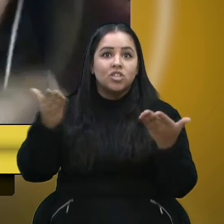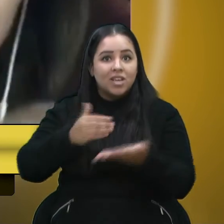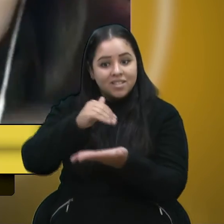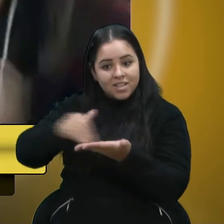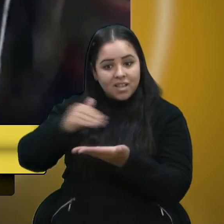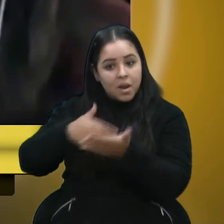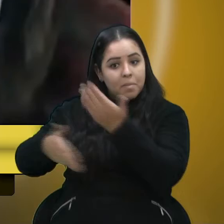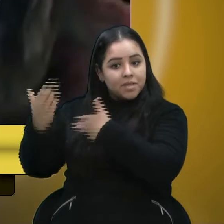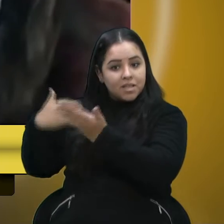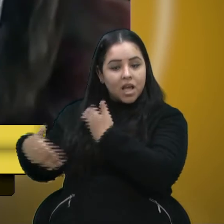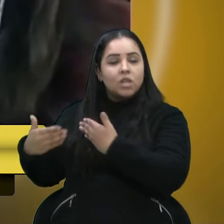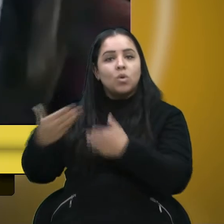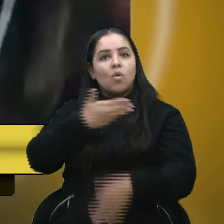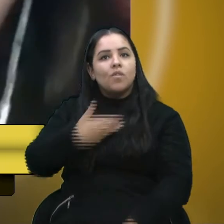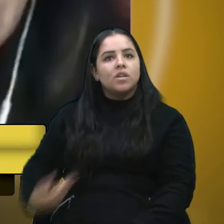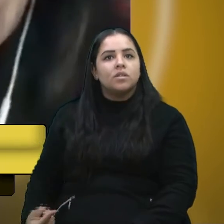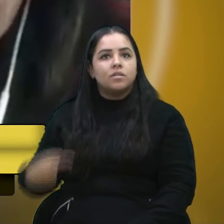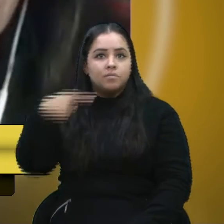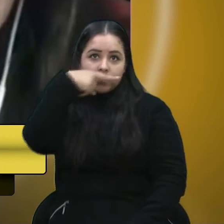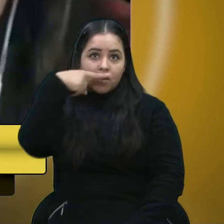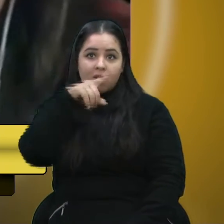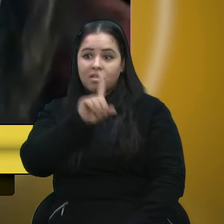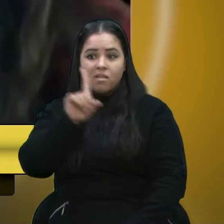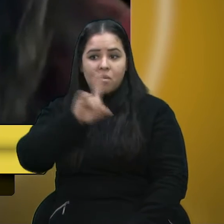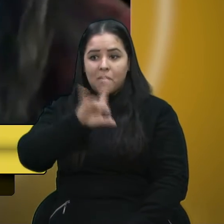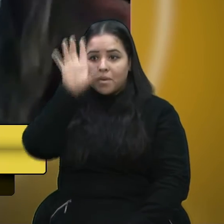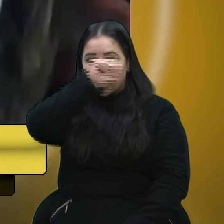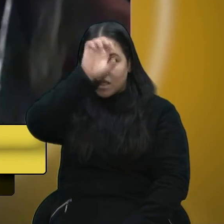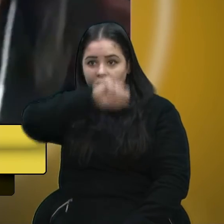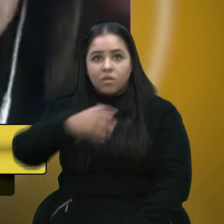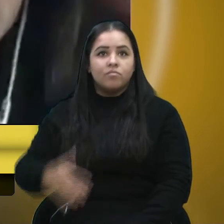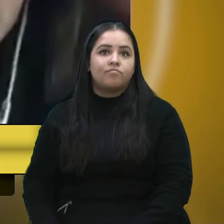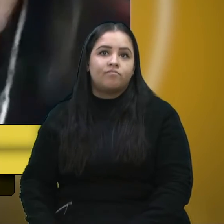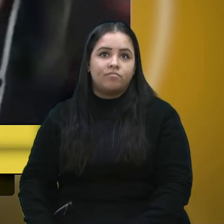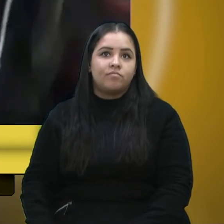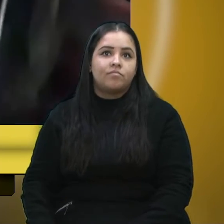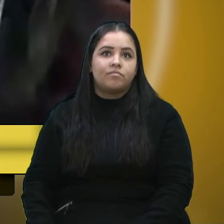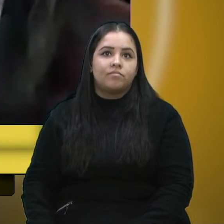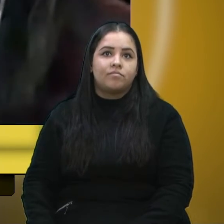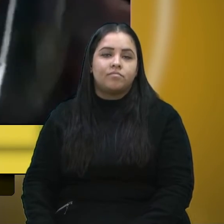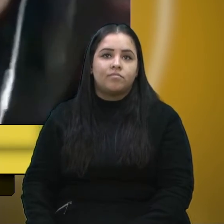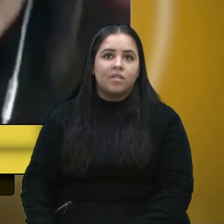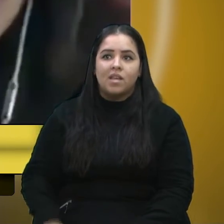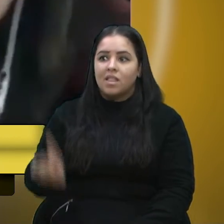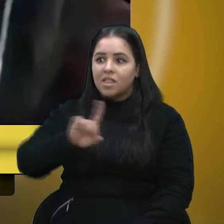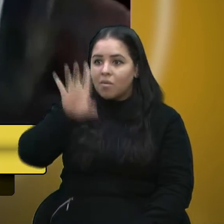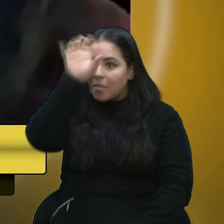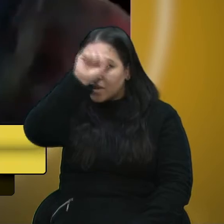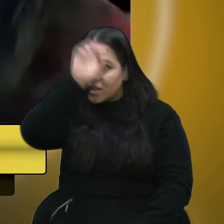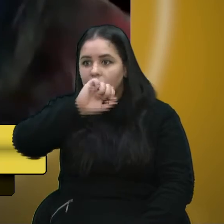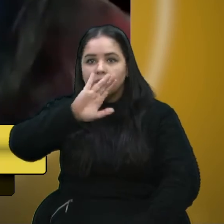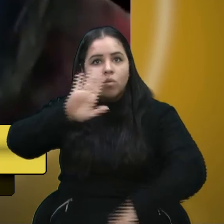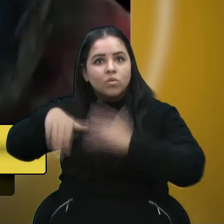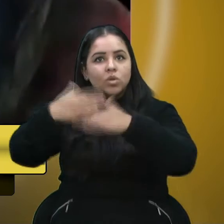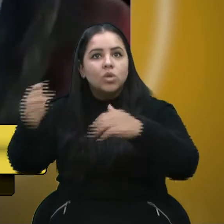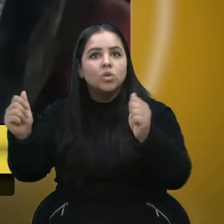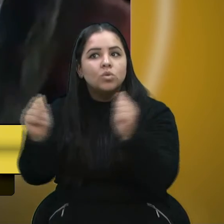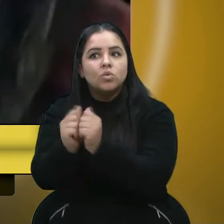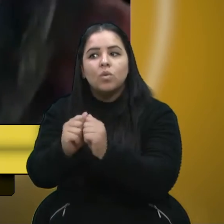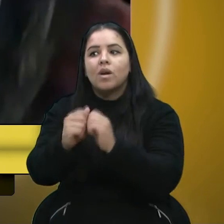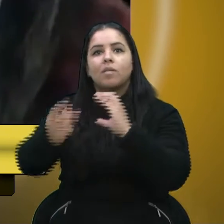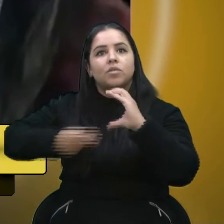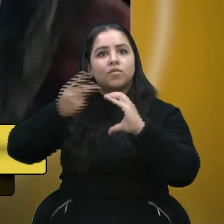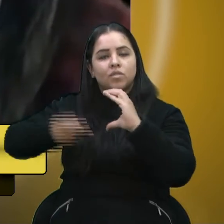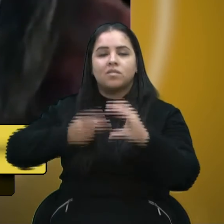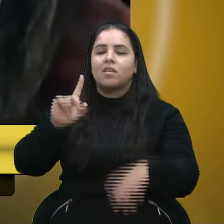governo Sartori. Pena que não aprendeu a dialogar. Pena que não aprendeu a construir com a Câmara de Vereadores. Obrigada, vereadora Denise. Então, é